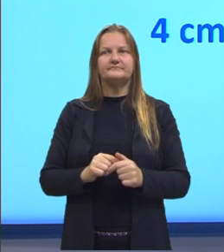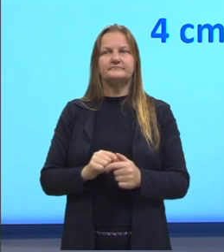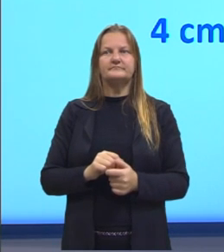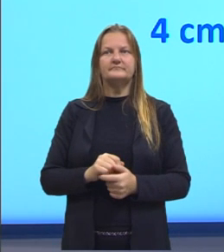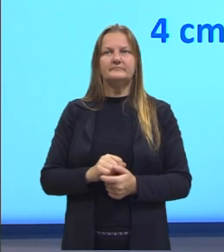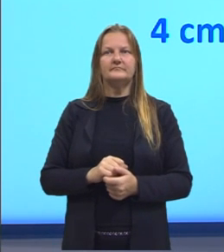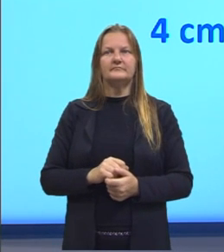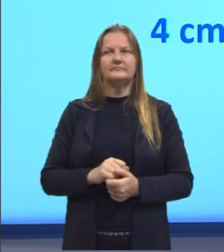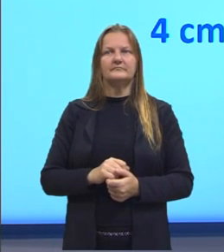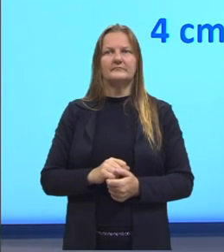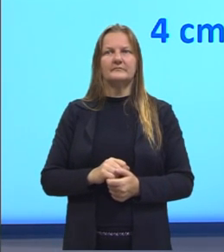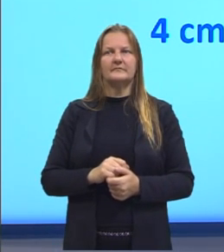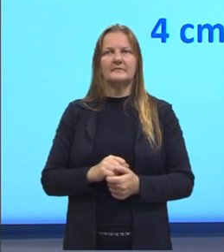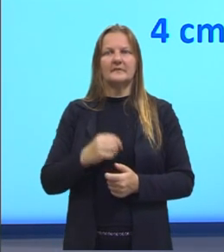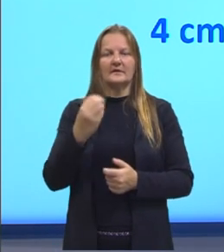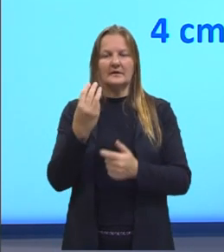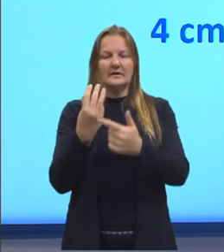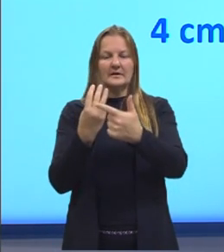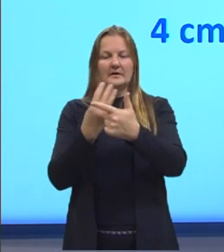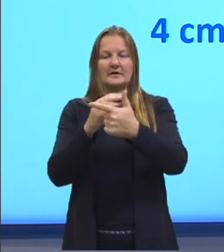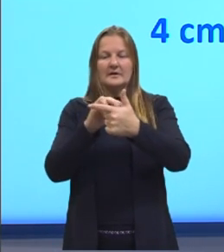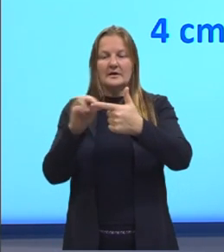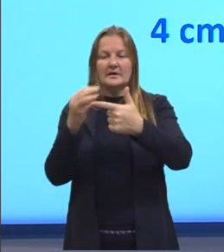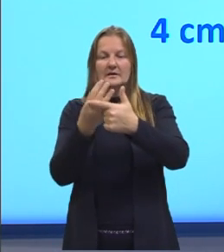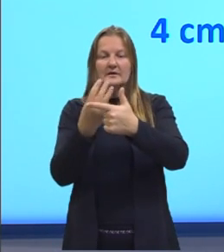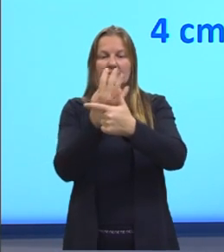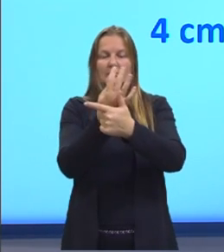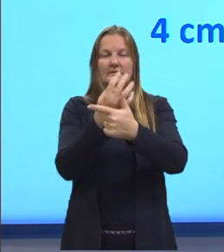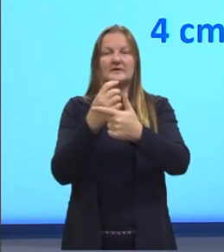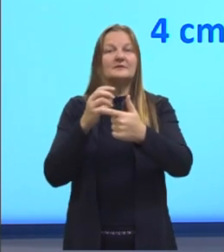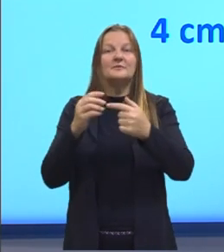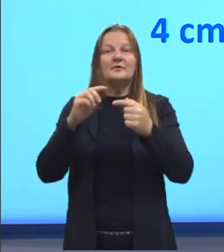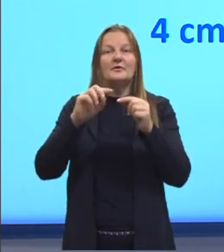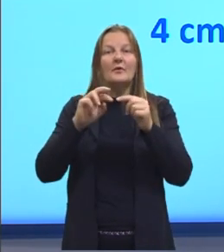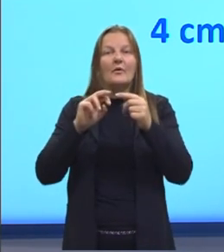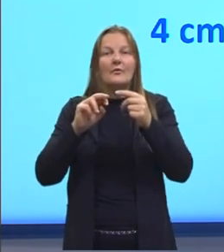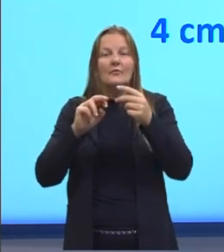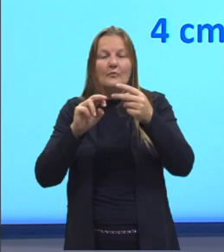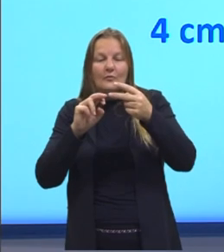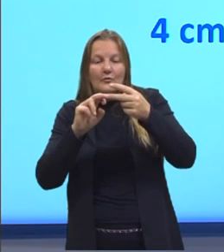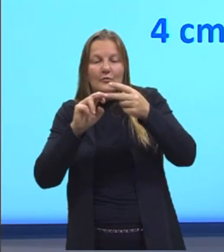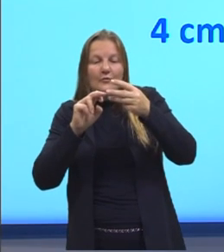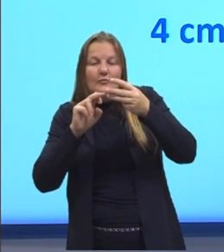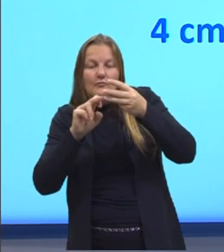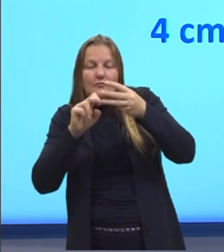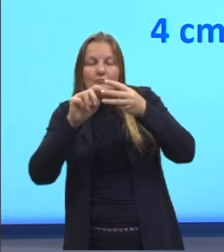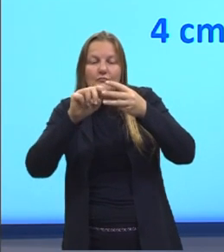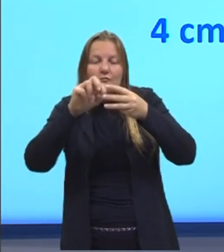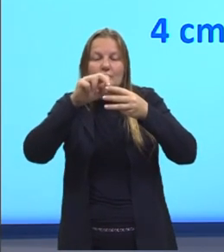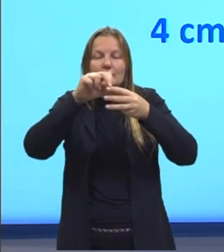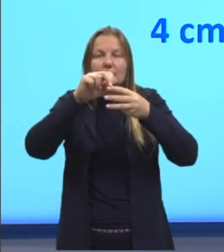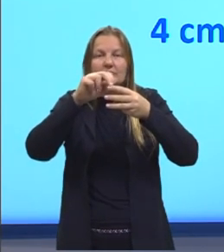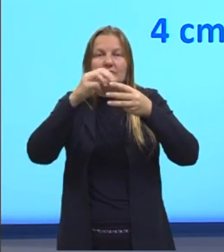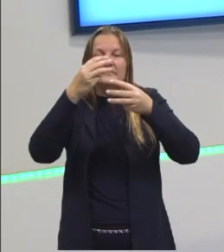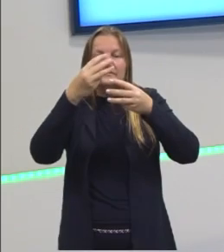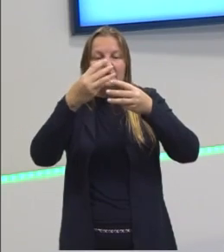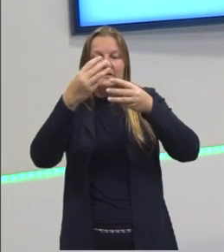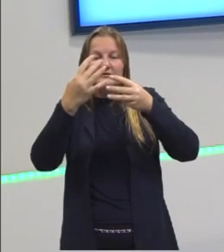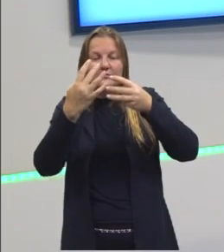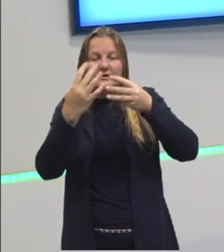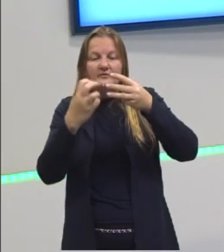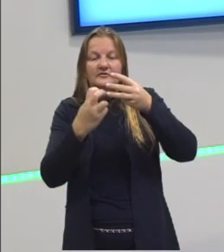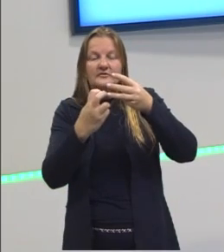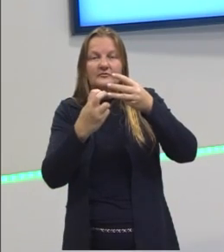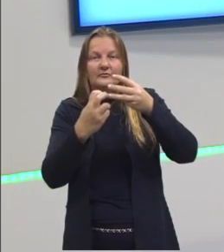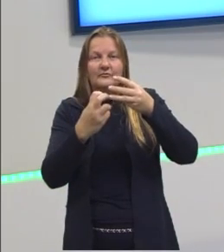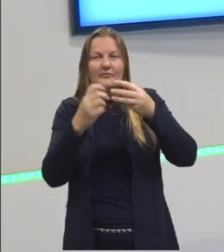e 4 tua hipotenusa vai ser 5 Elas são chamadas de triplas pitagóricas Então, não precisa resolver